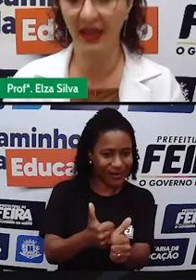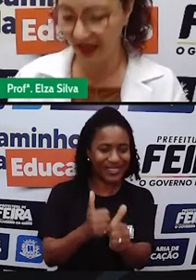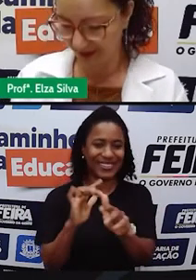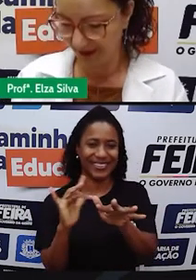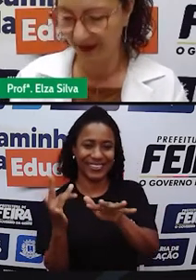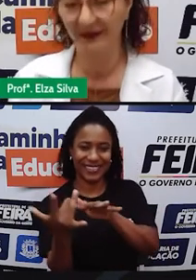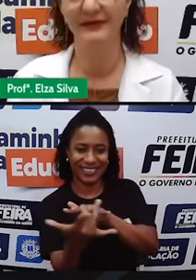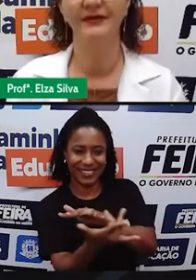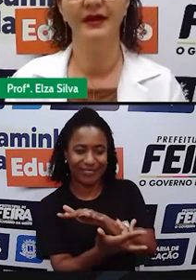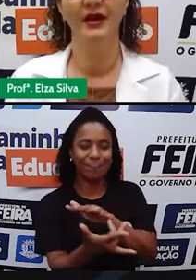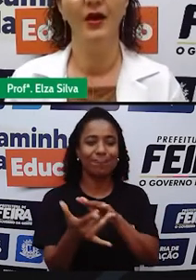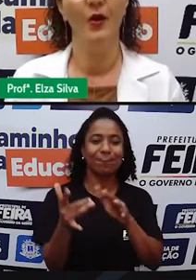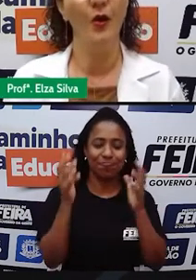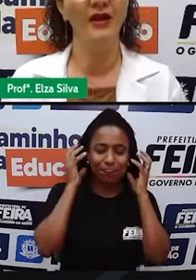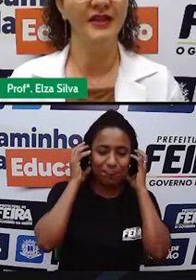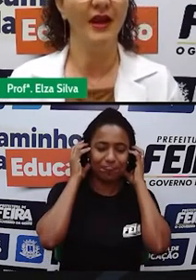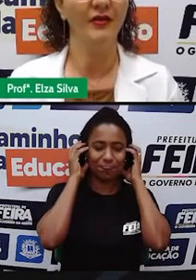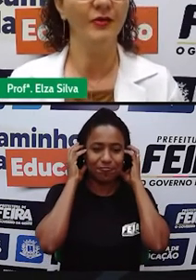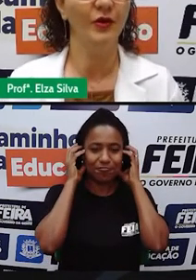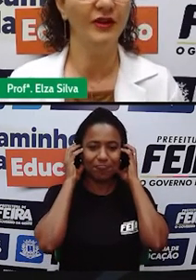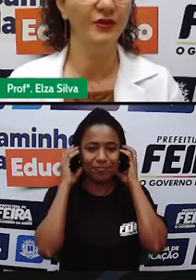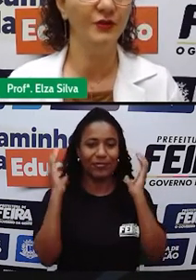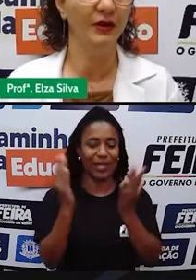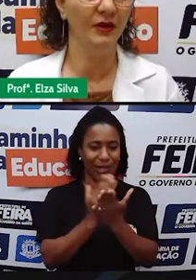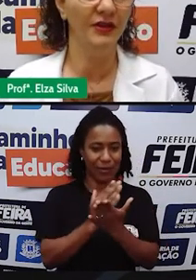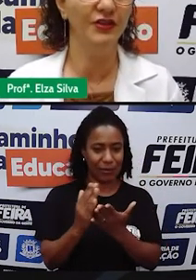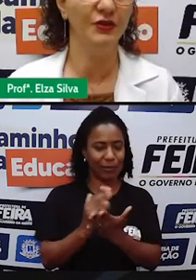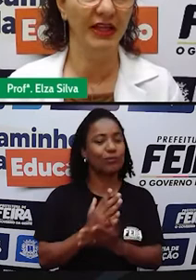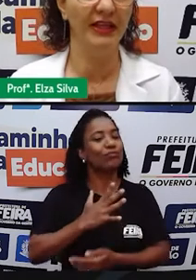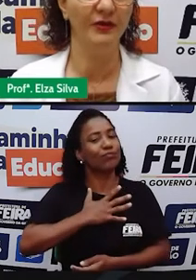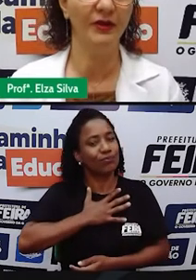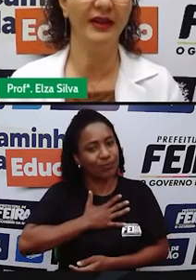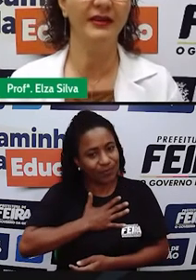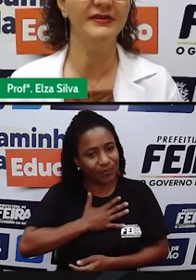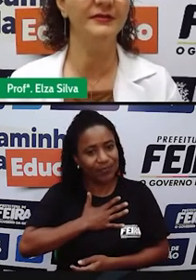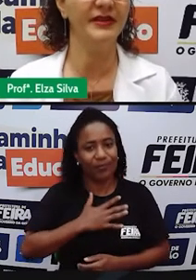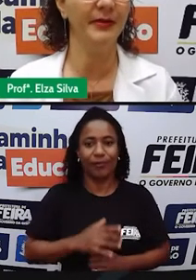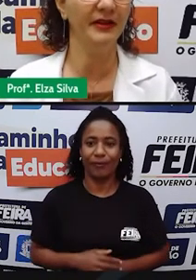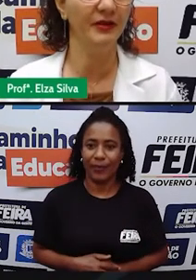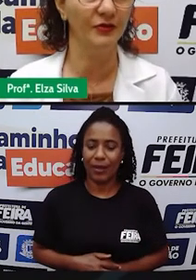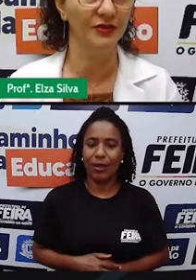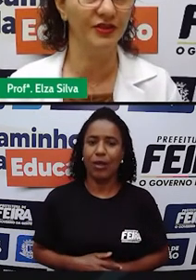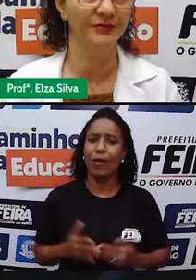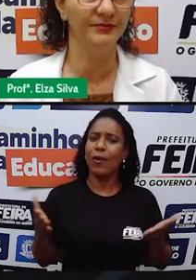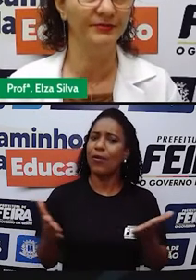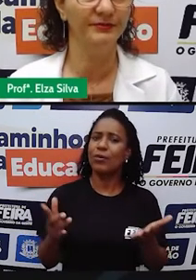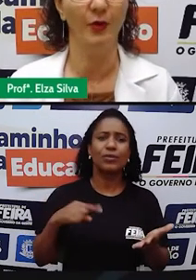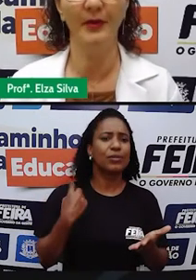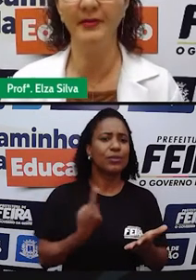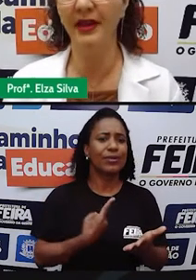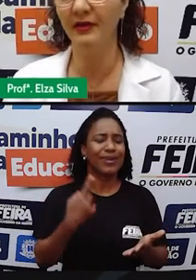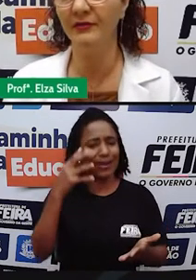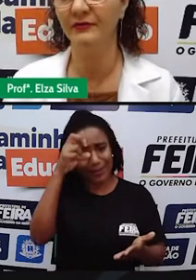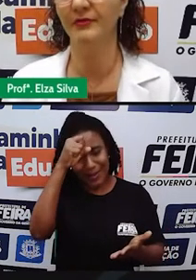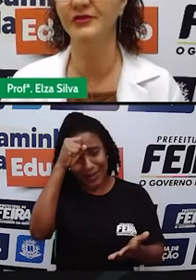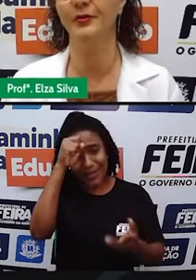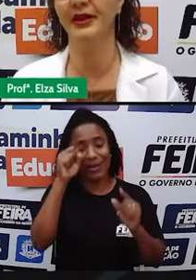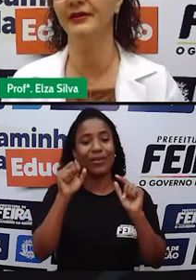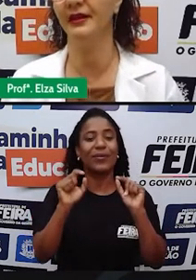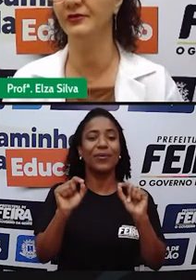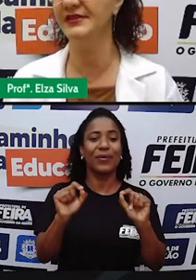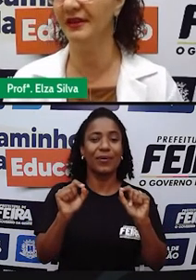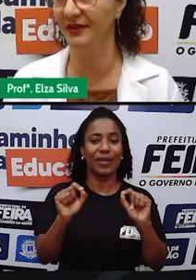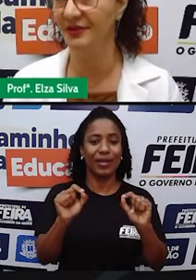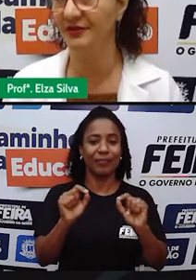Ok, Elza. O que é que vamos aprender hoje? Bom, vamos